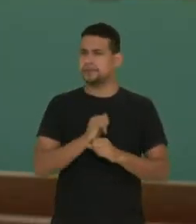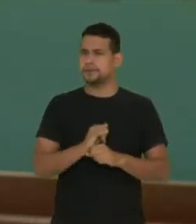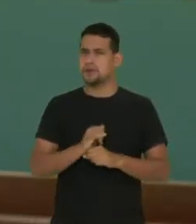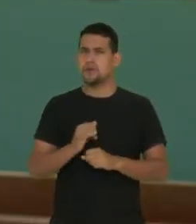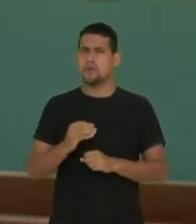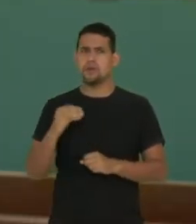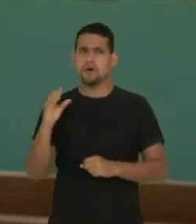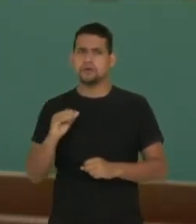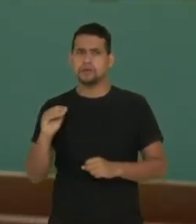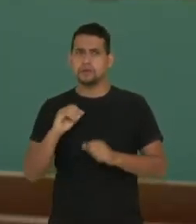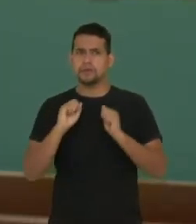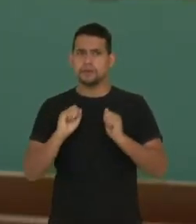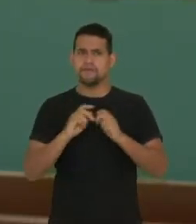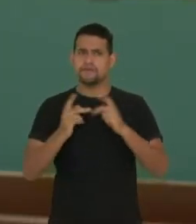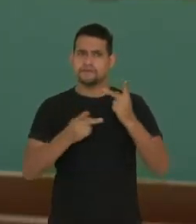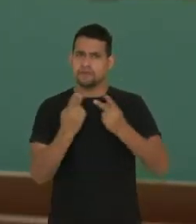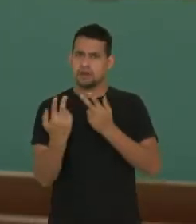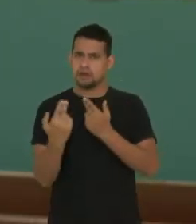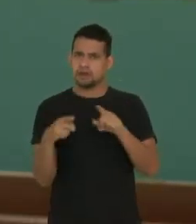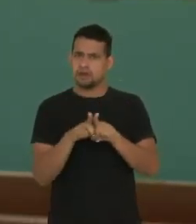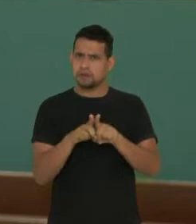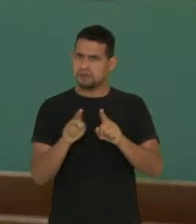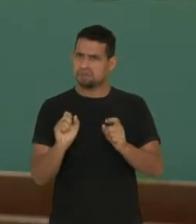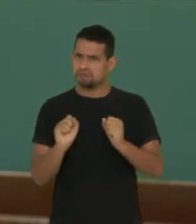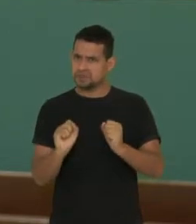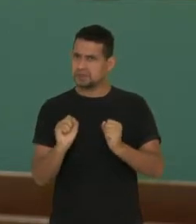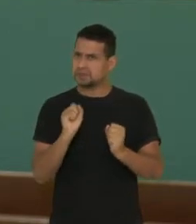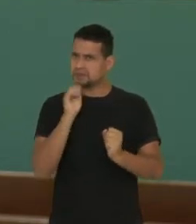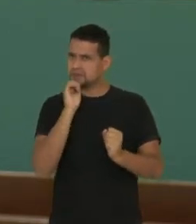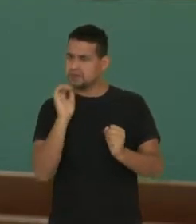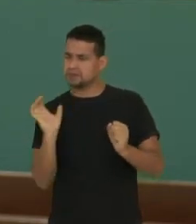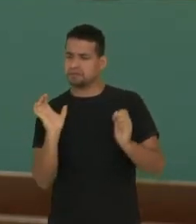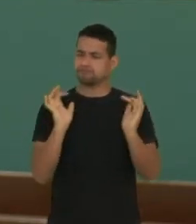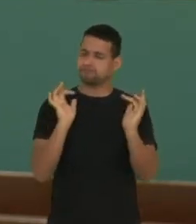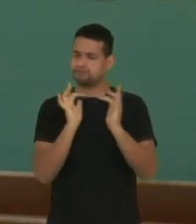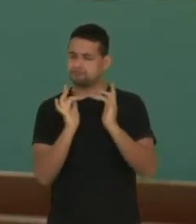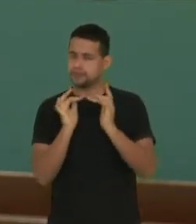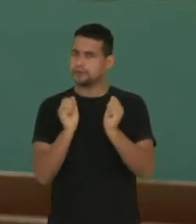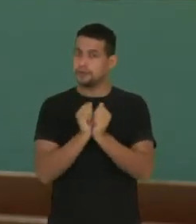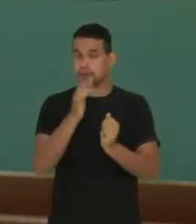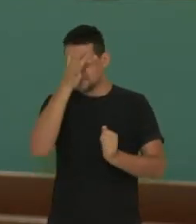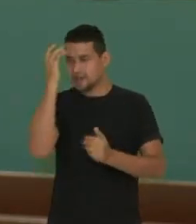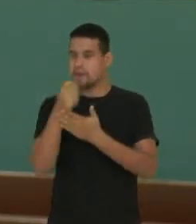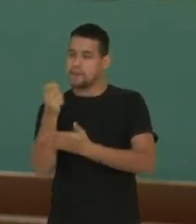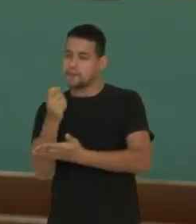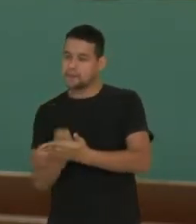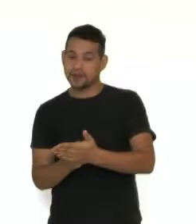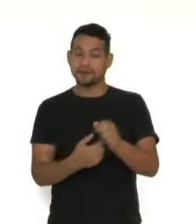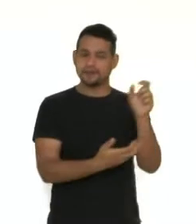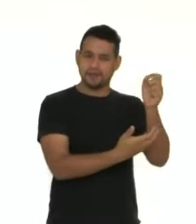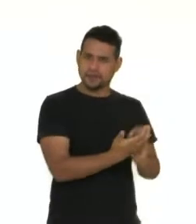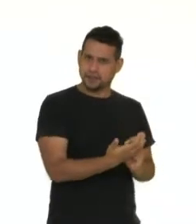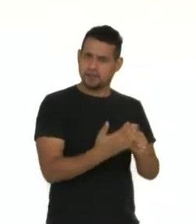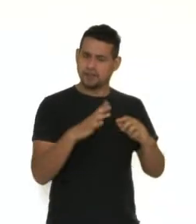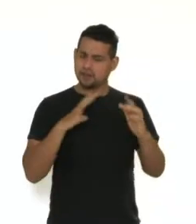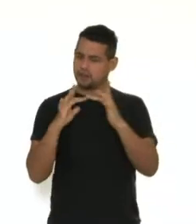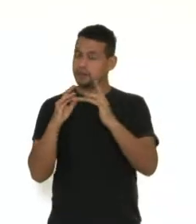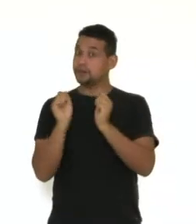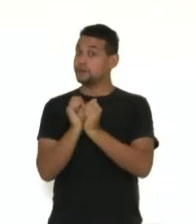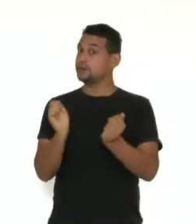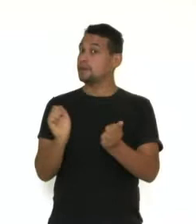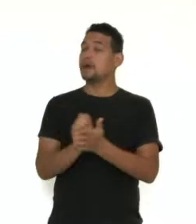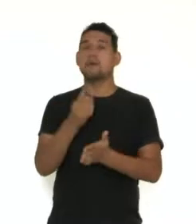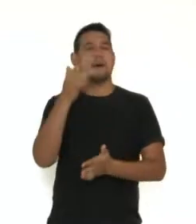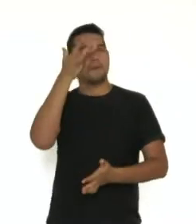O que você acha disso? Então, Mia Couto, autor moçambicano, confirma